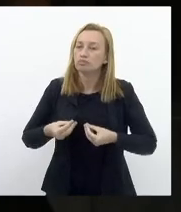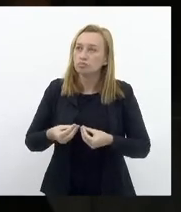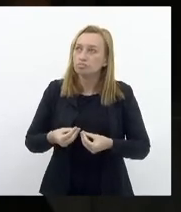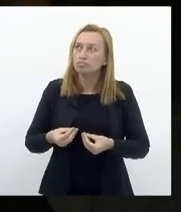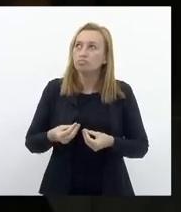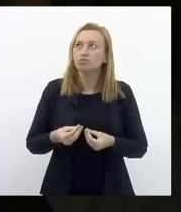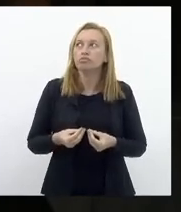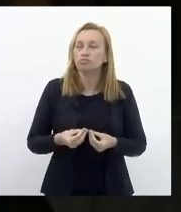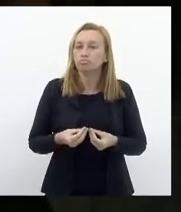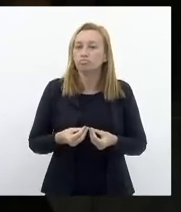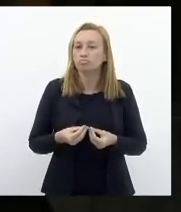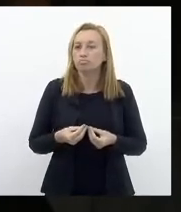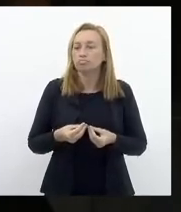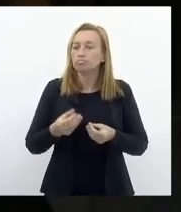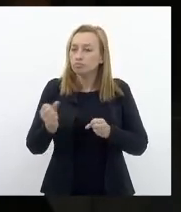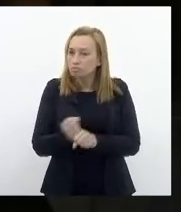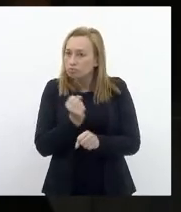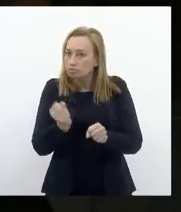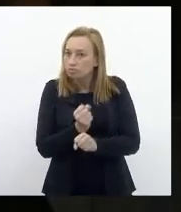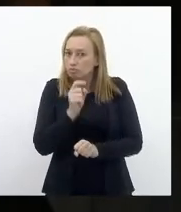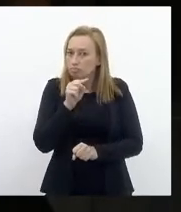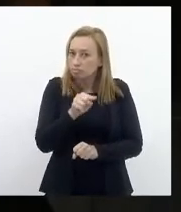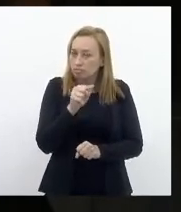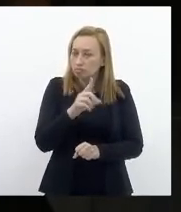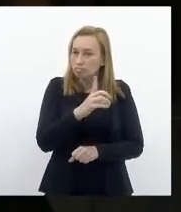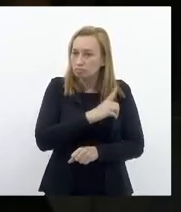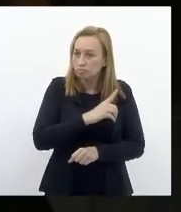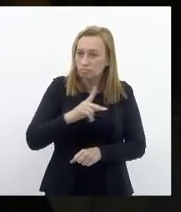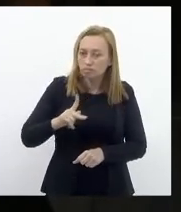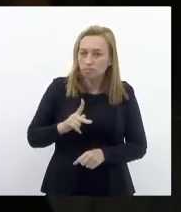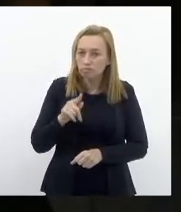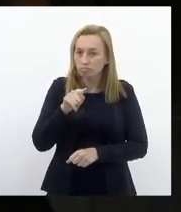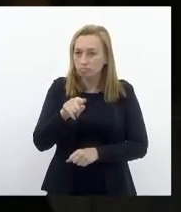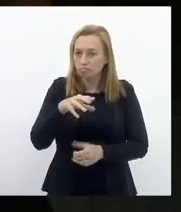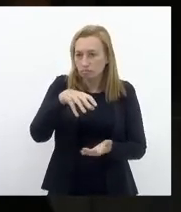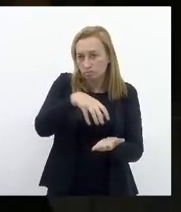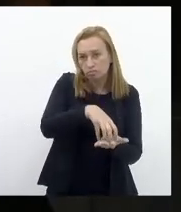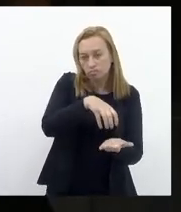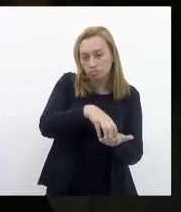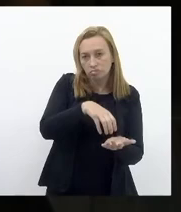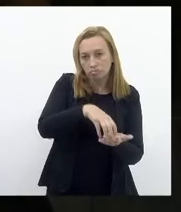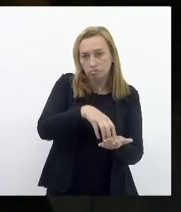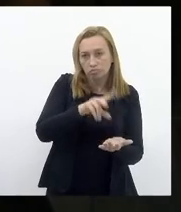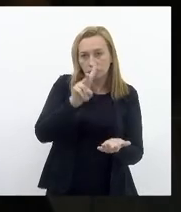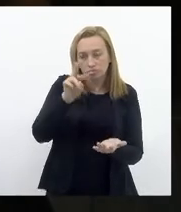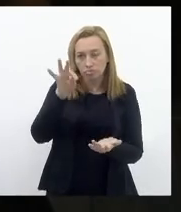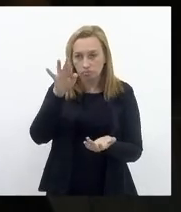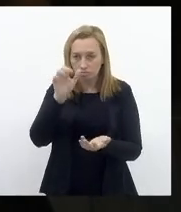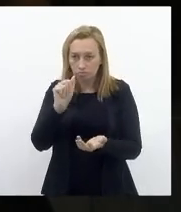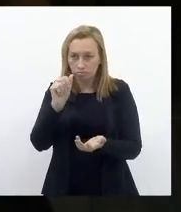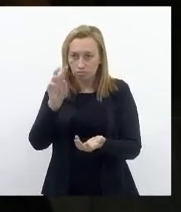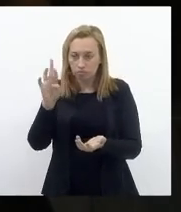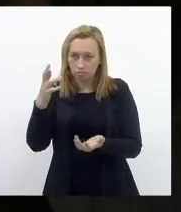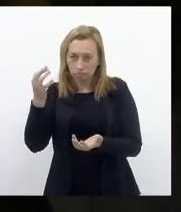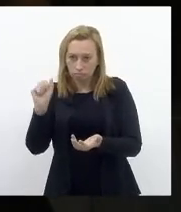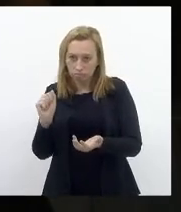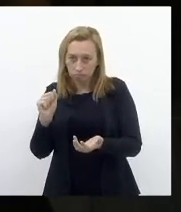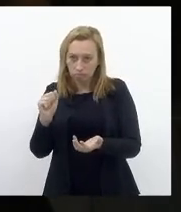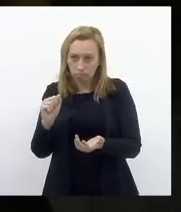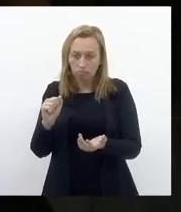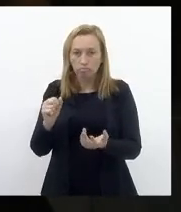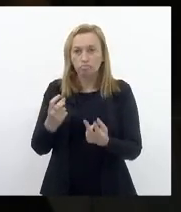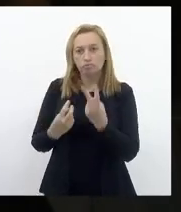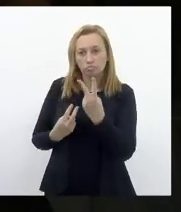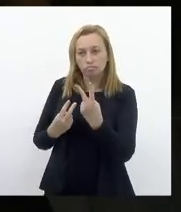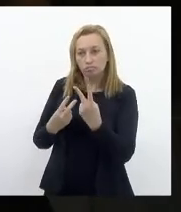Para a construção Ali da sede Da Defensoria Em Volta Redonda Que é uma grande comarca Hoje a Defensoria Em Volta Redonda Está em dois